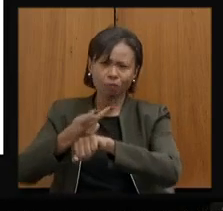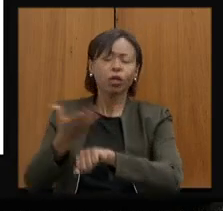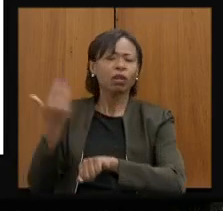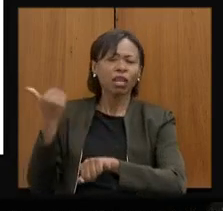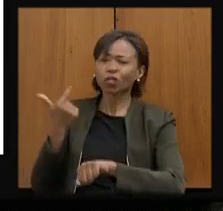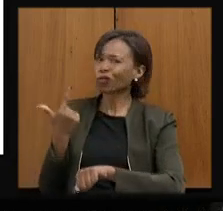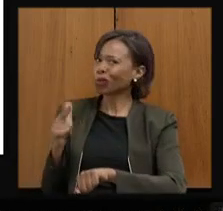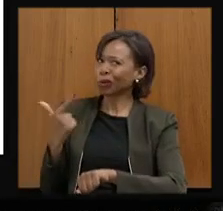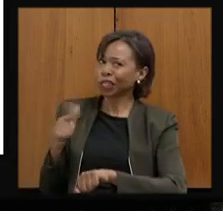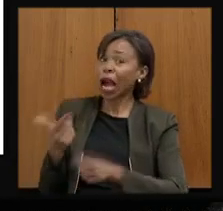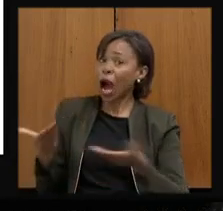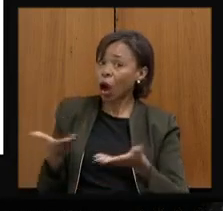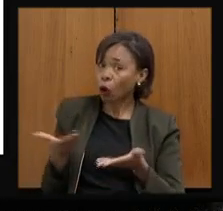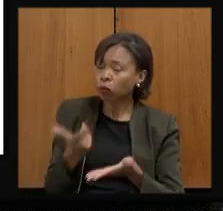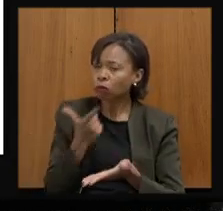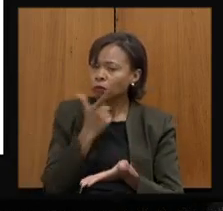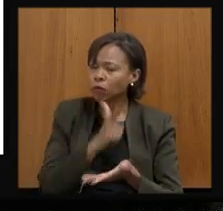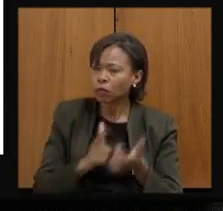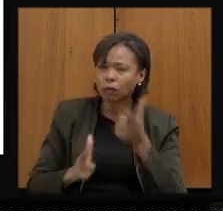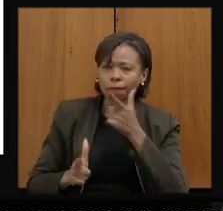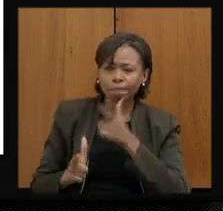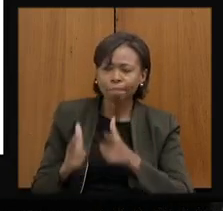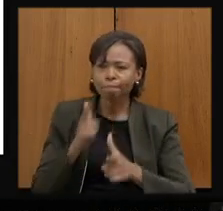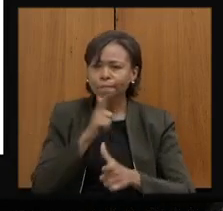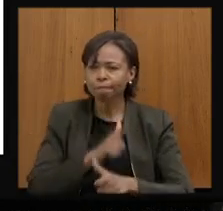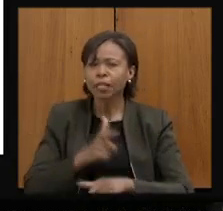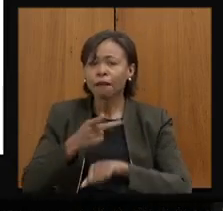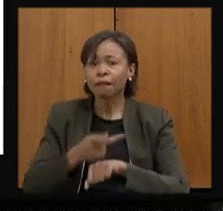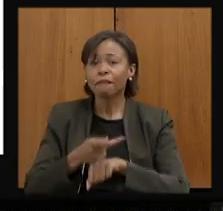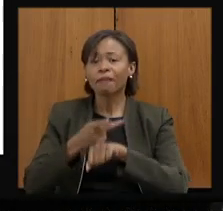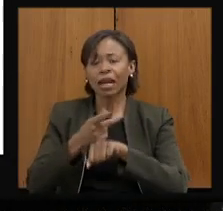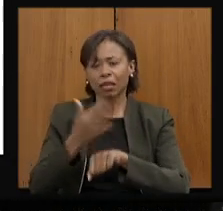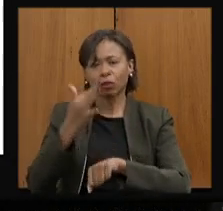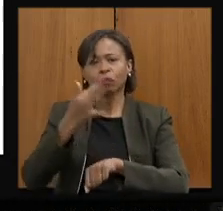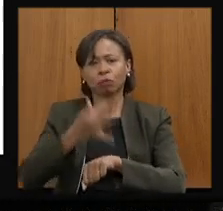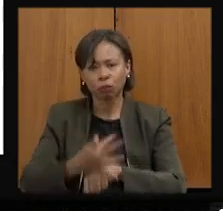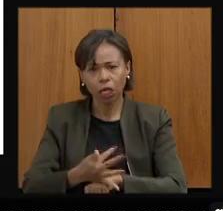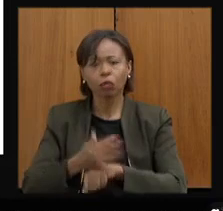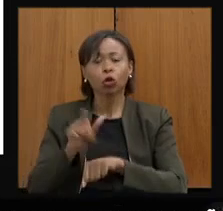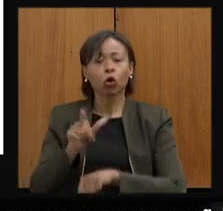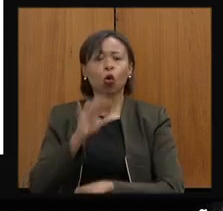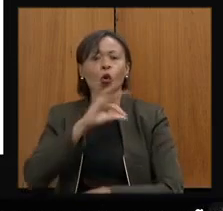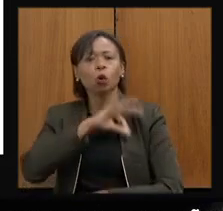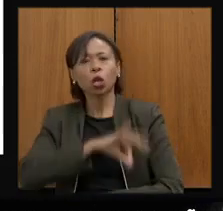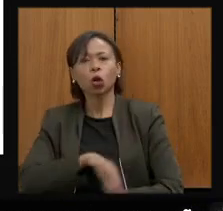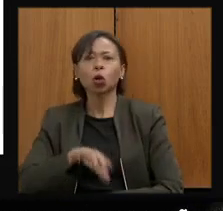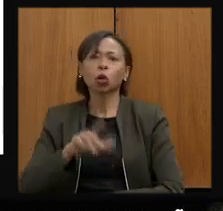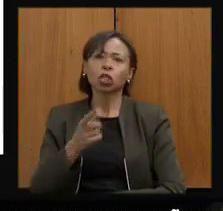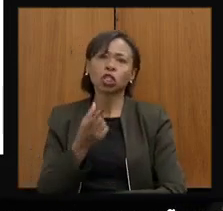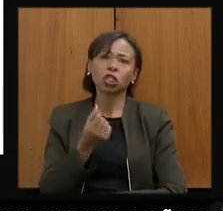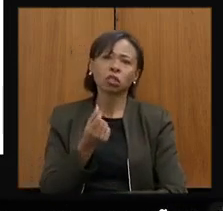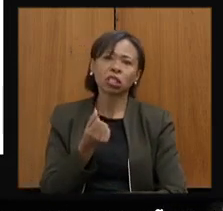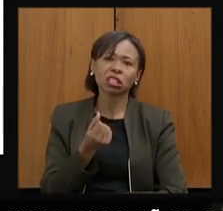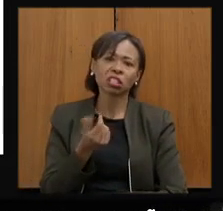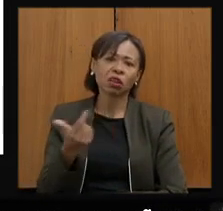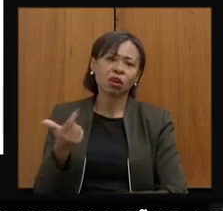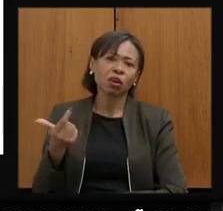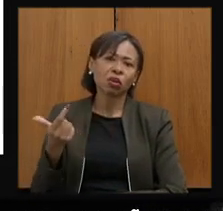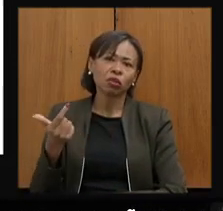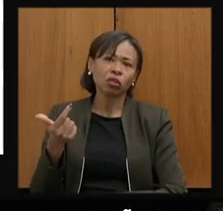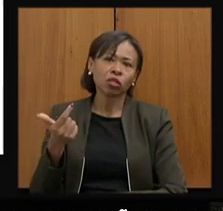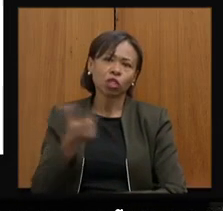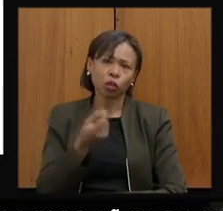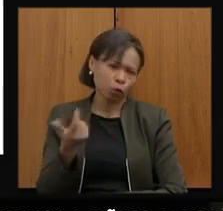encaminhar nesse processo. E trago aí os valores dirigidos especificamente a 2022, conforme a encomenda